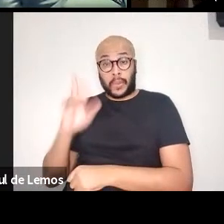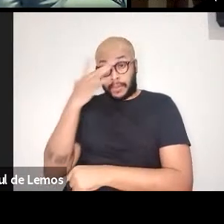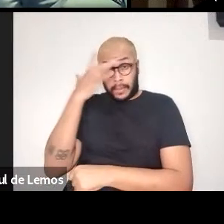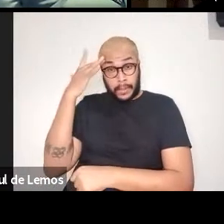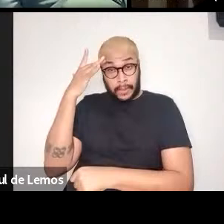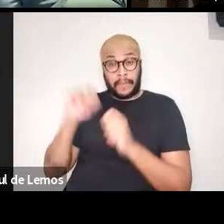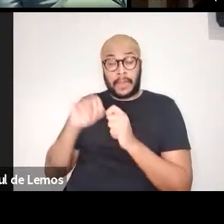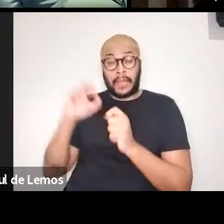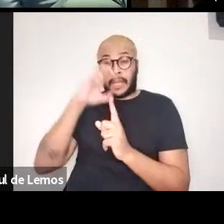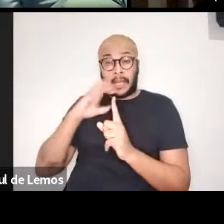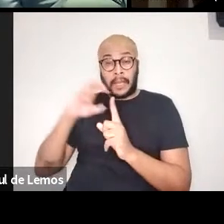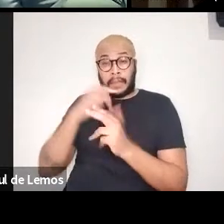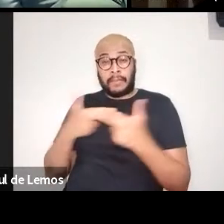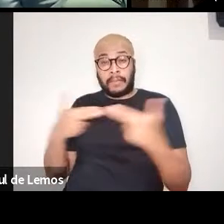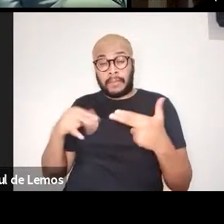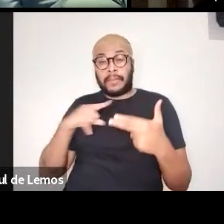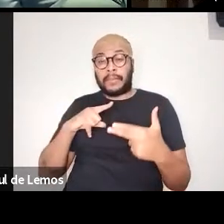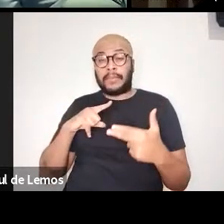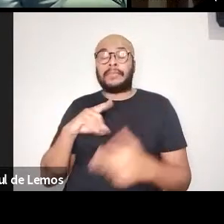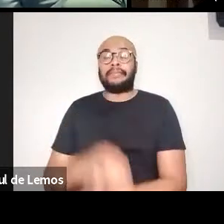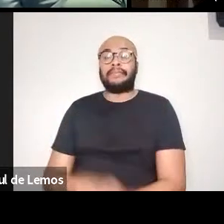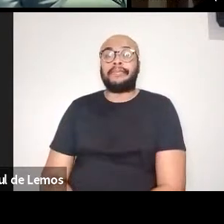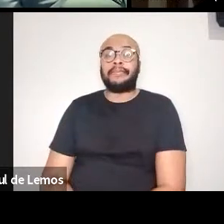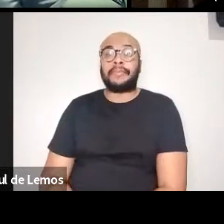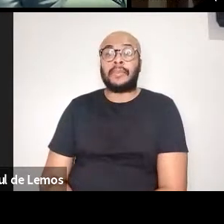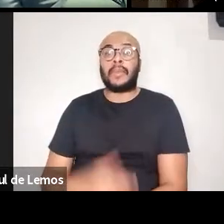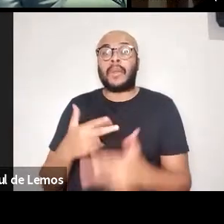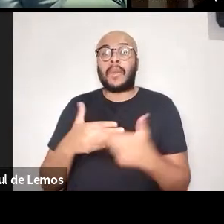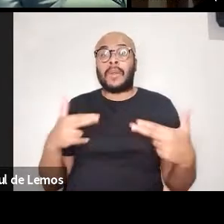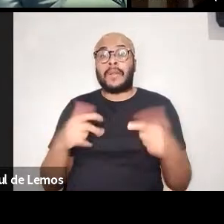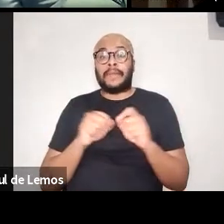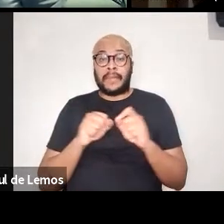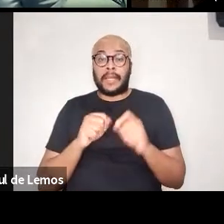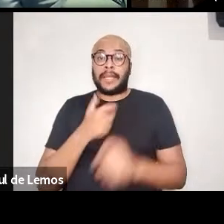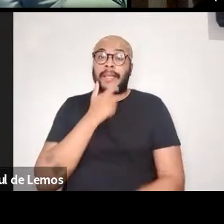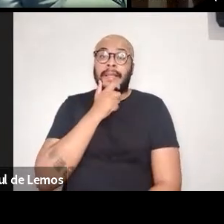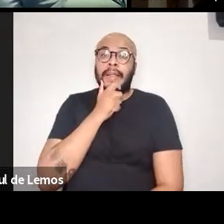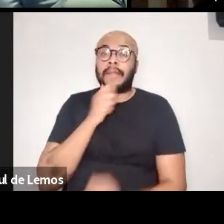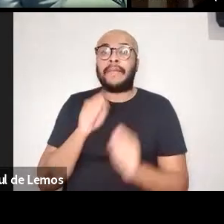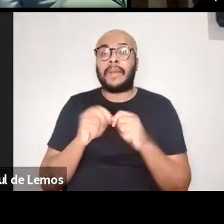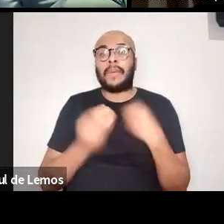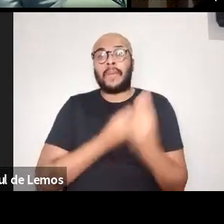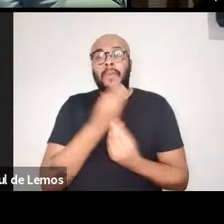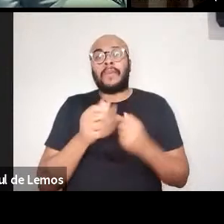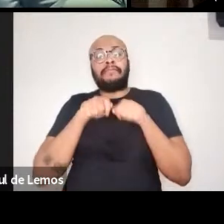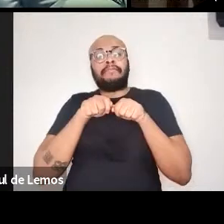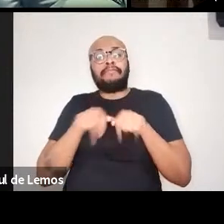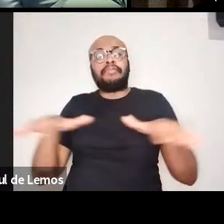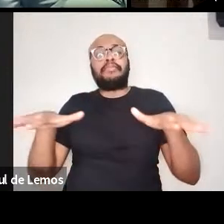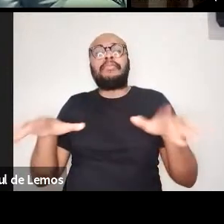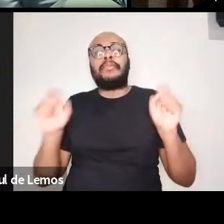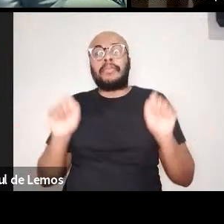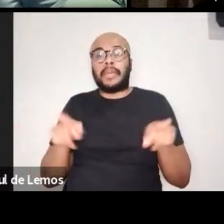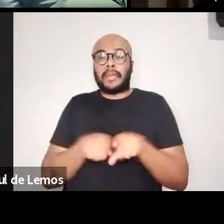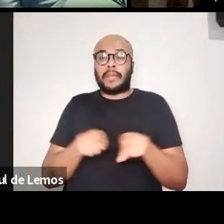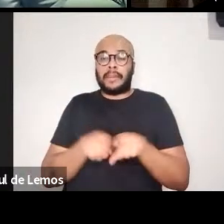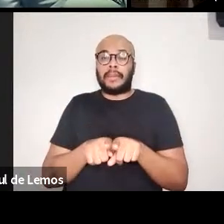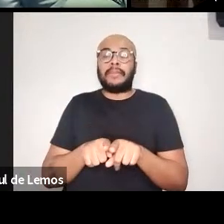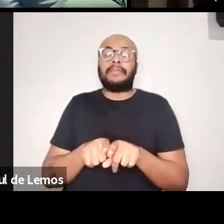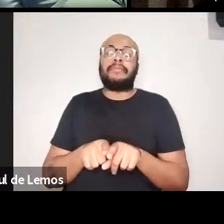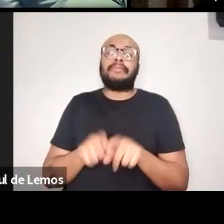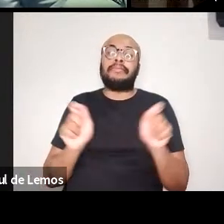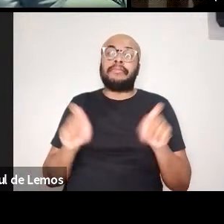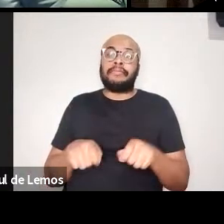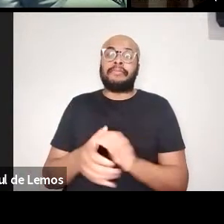mas se querem fazer uma coisa em inglês para disseminar também. E essas são resenhas que se lêem,